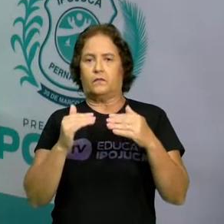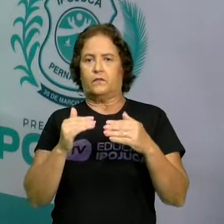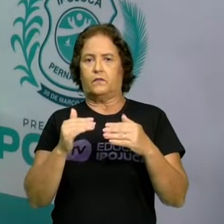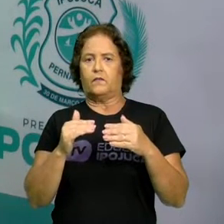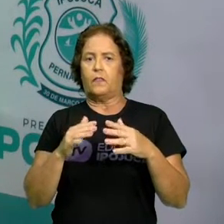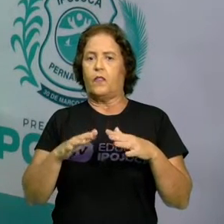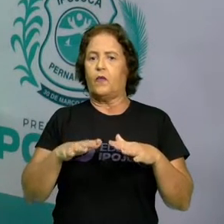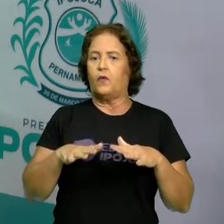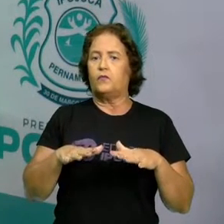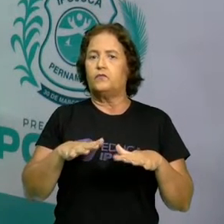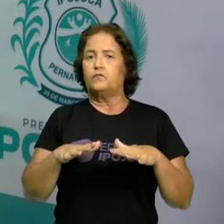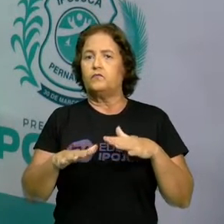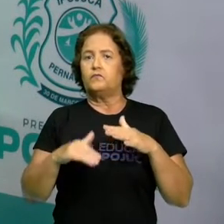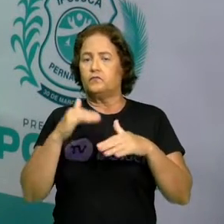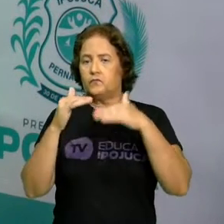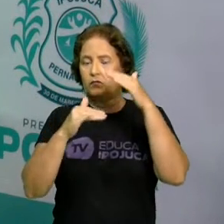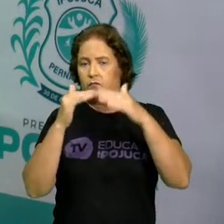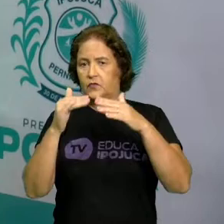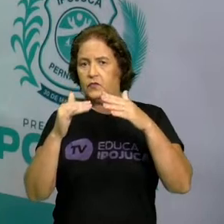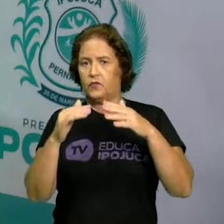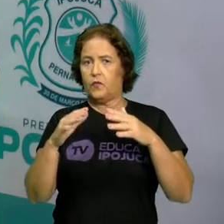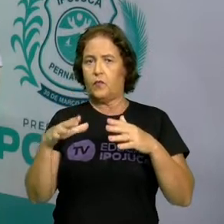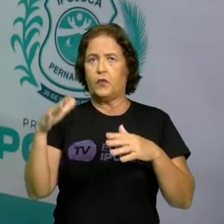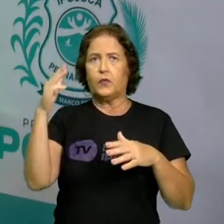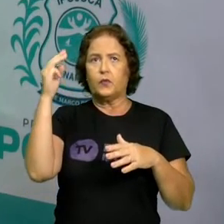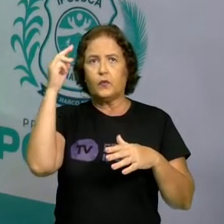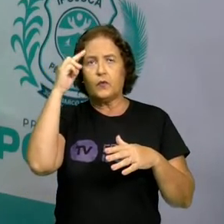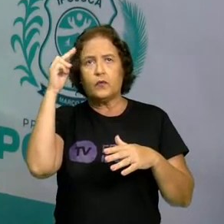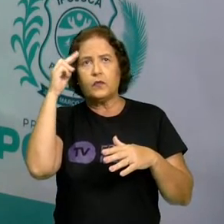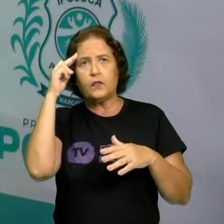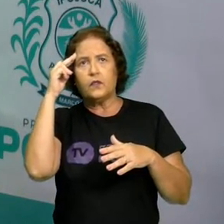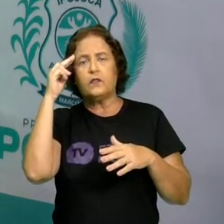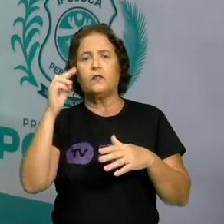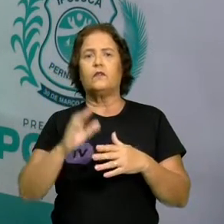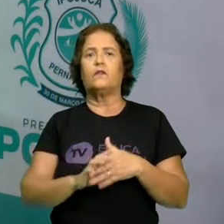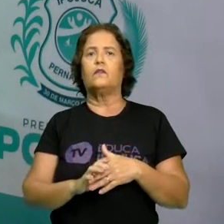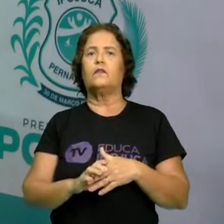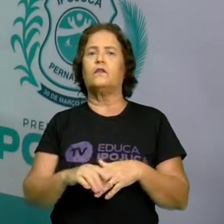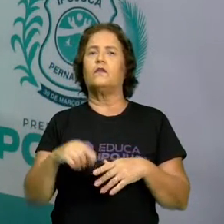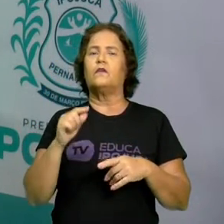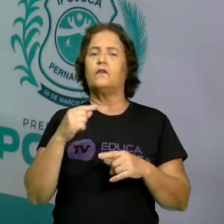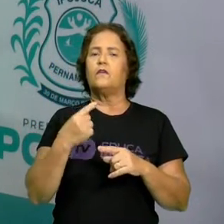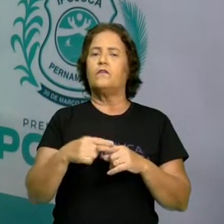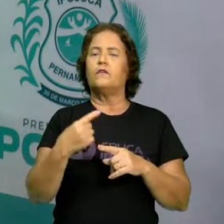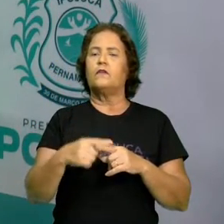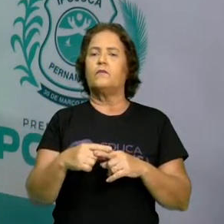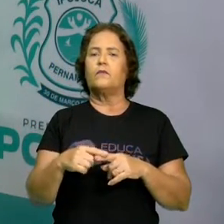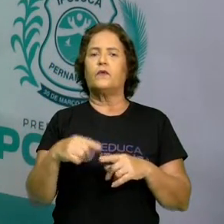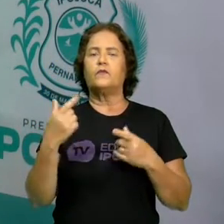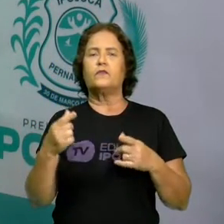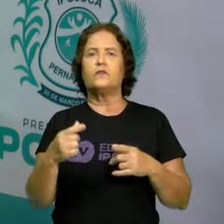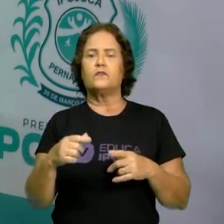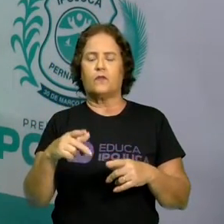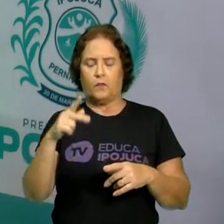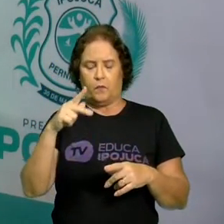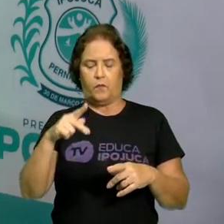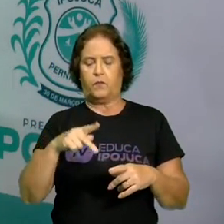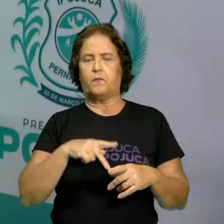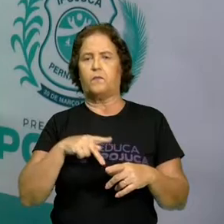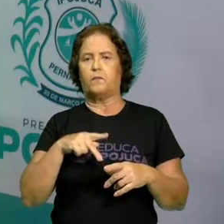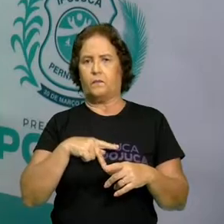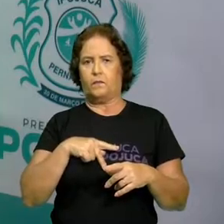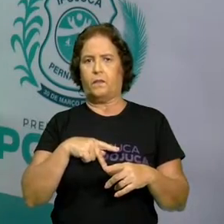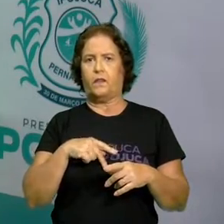desenvolvendo um senso de pertencimento. Como assim desenvolvendo um senso de pertencimento? É você acreditar